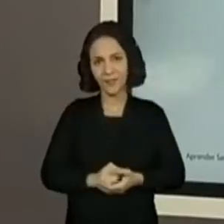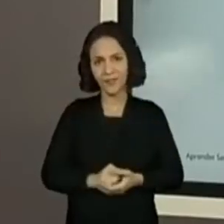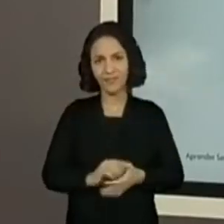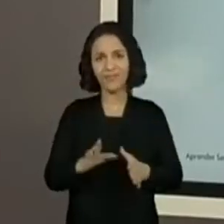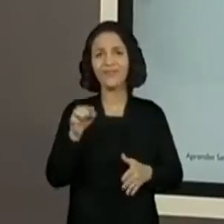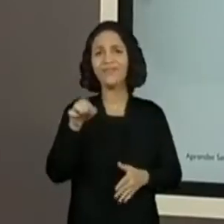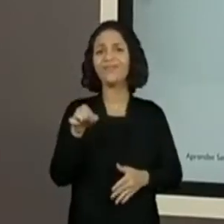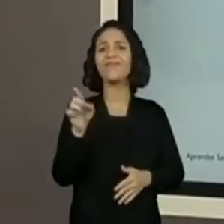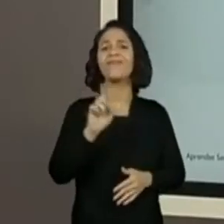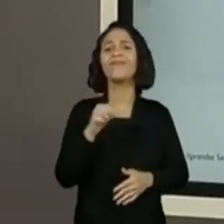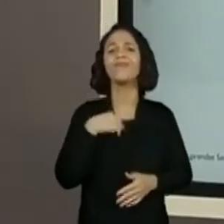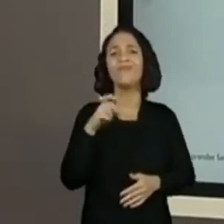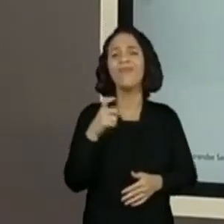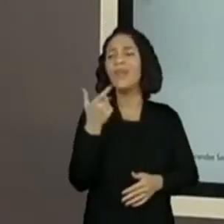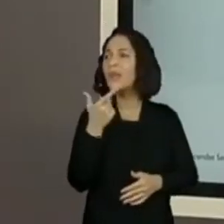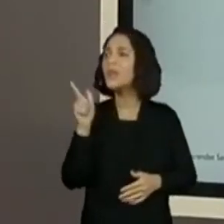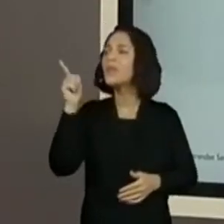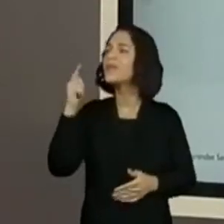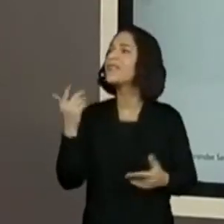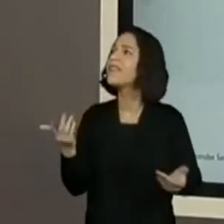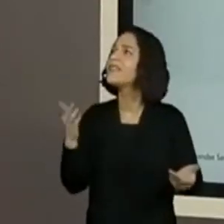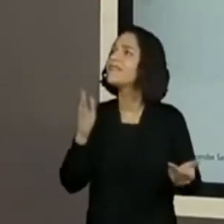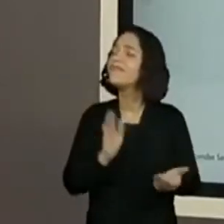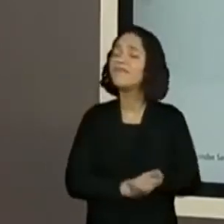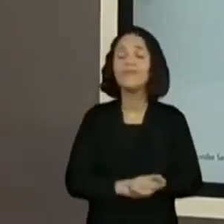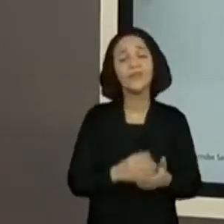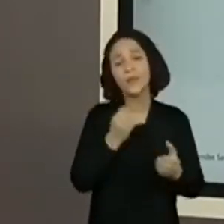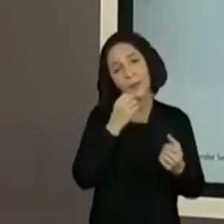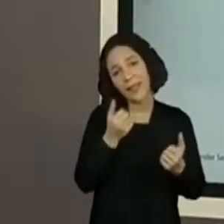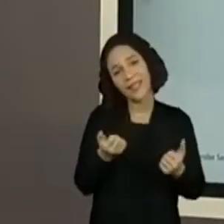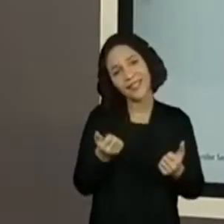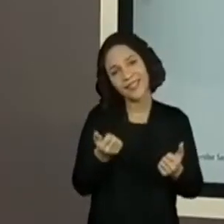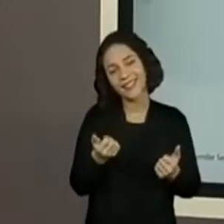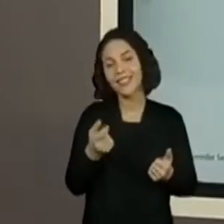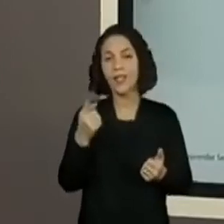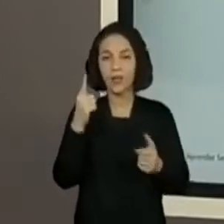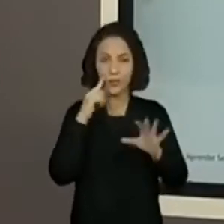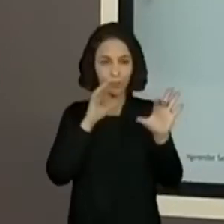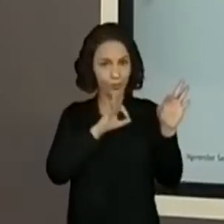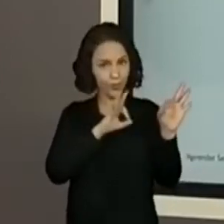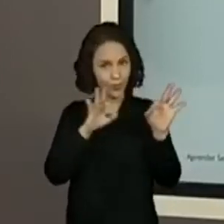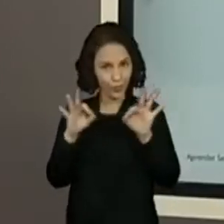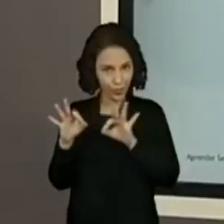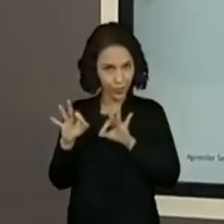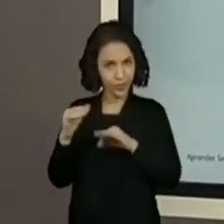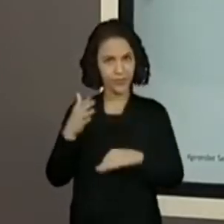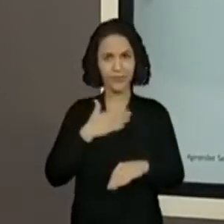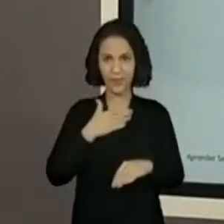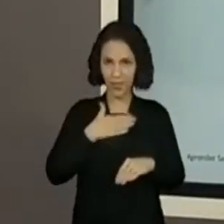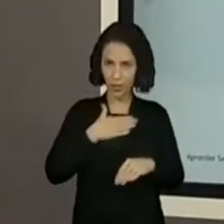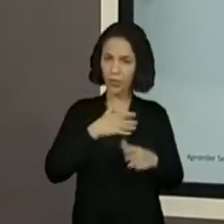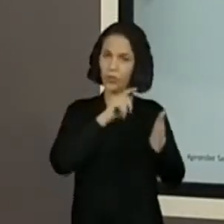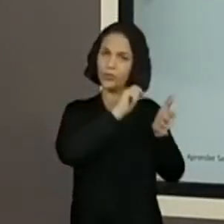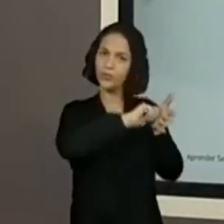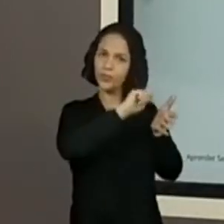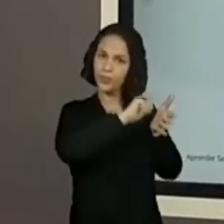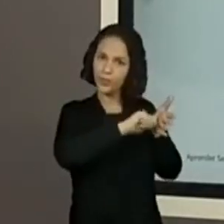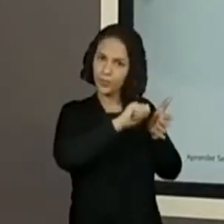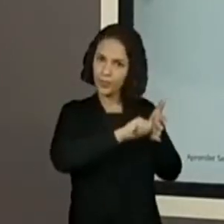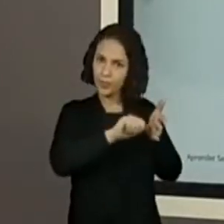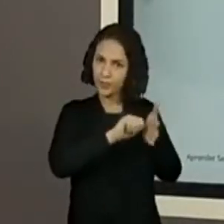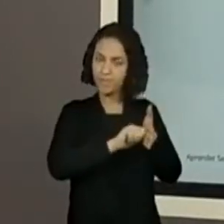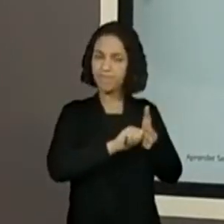não era essa que eu queria, por exemplo, eles podem dizer, né? Sim, com certeza. Tudo bem. Acompanhe a nossa. Faz esse acompanhamento. Escreva.